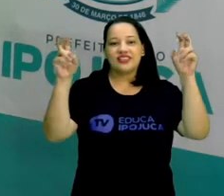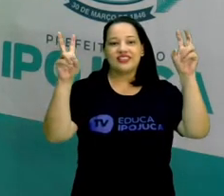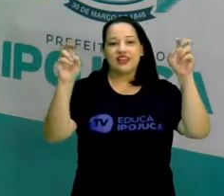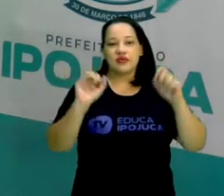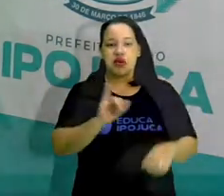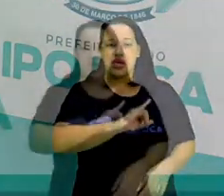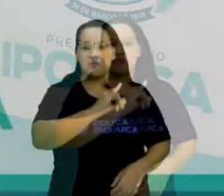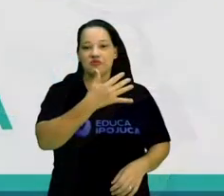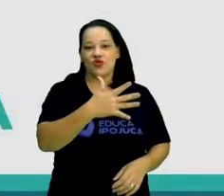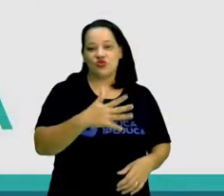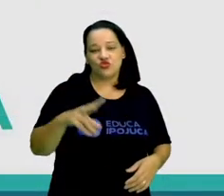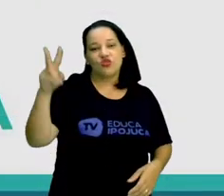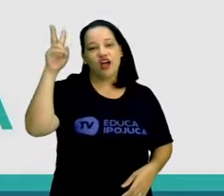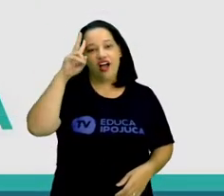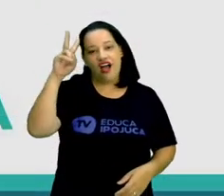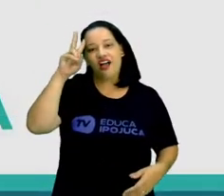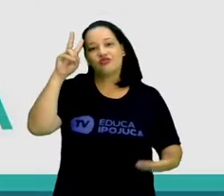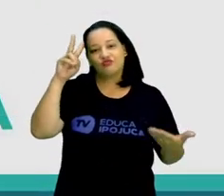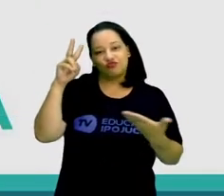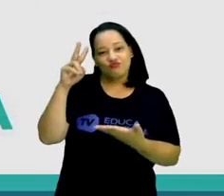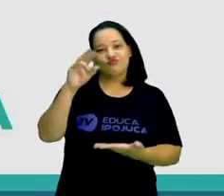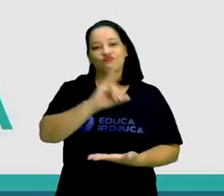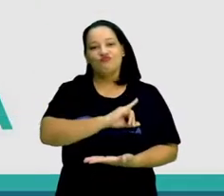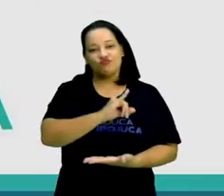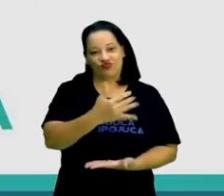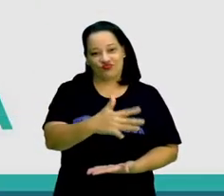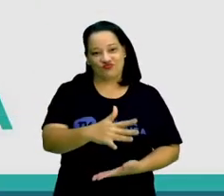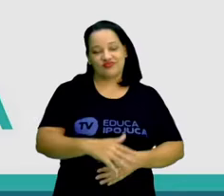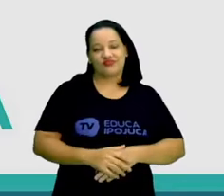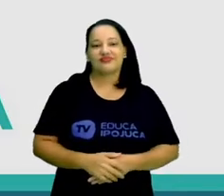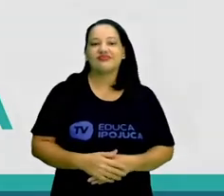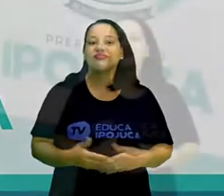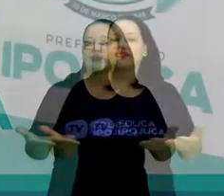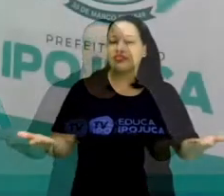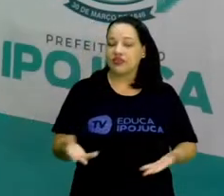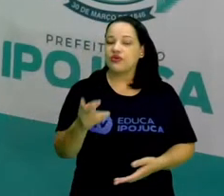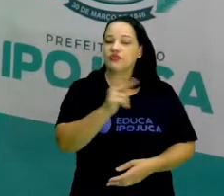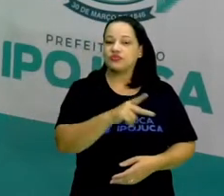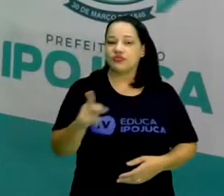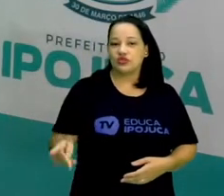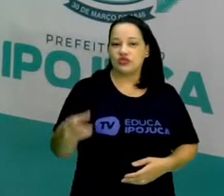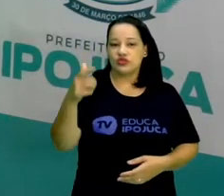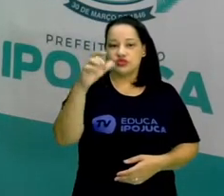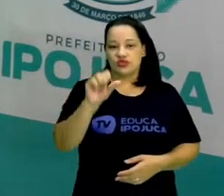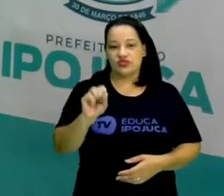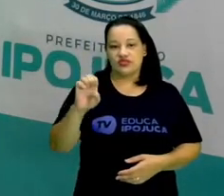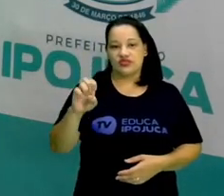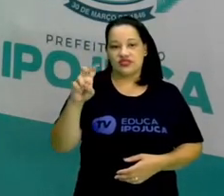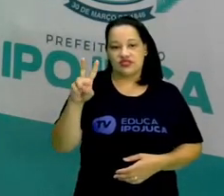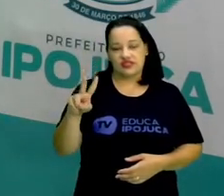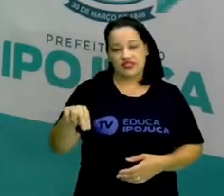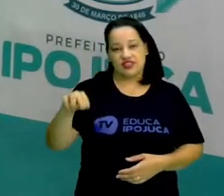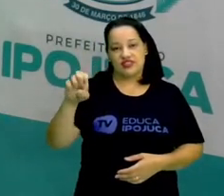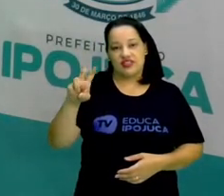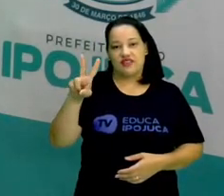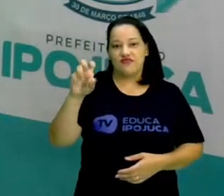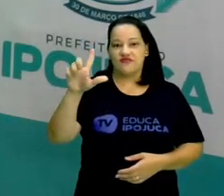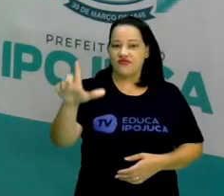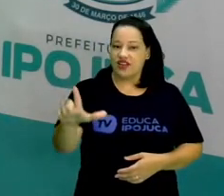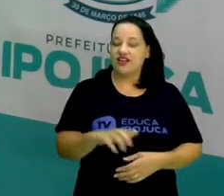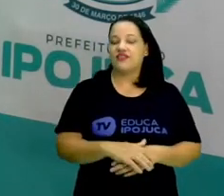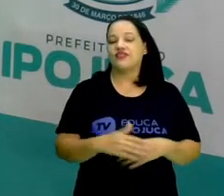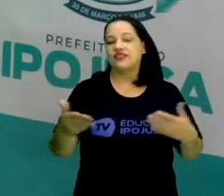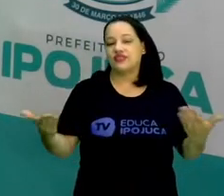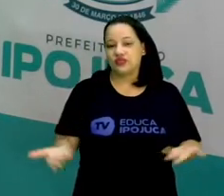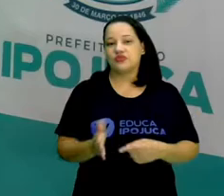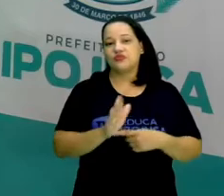Ipojuca e a sua história. Eu, professor Senerval Santana, irei trazer para vocês alguns elementos que fazem